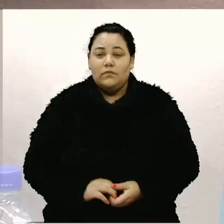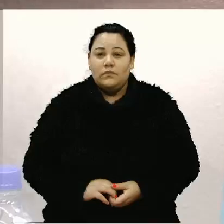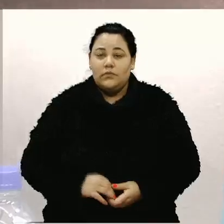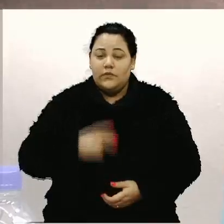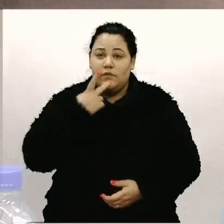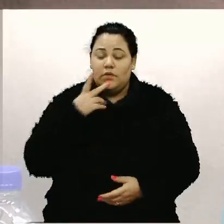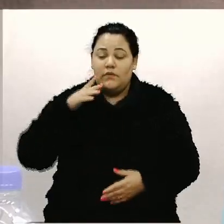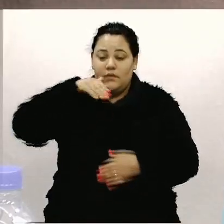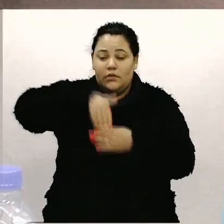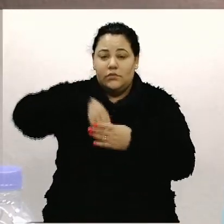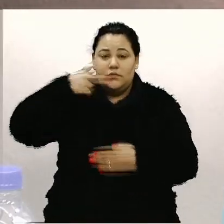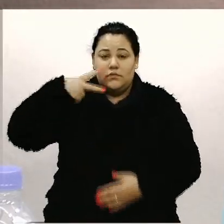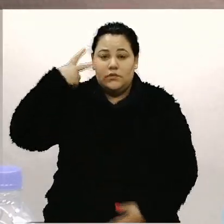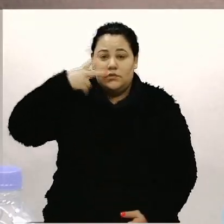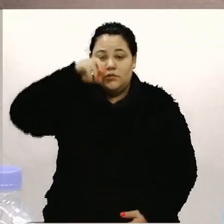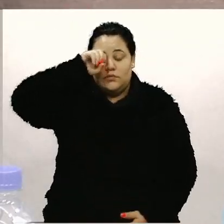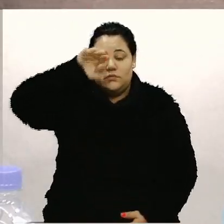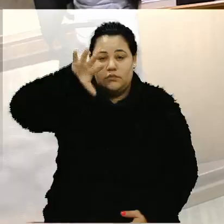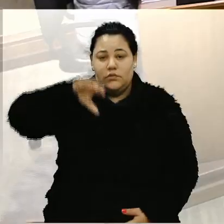Voto, vereador Fiuza.